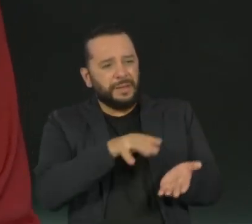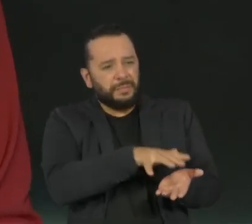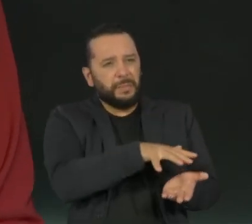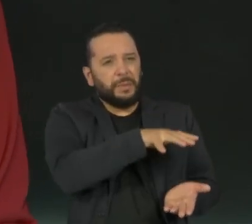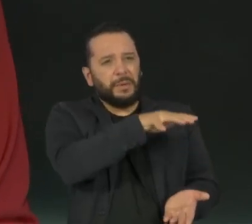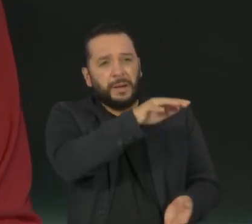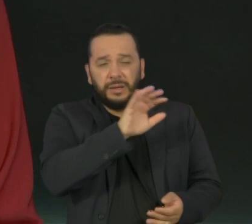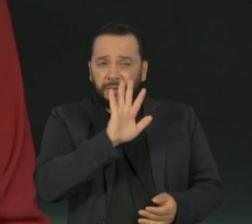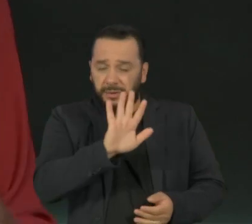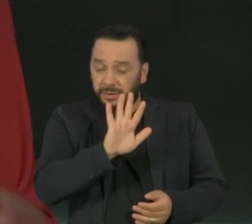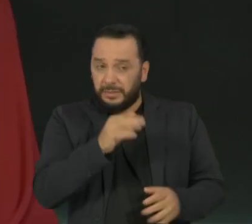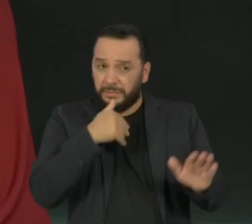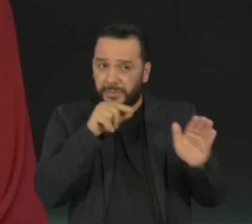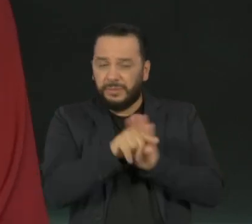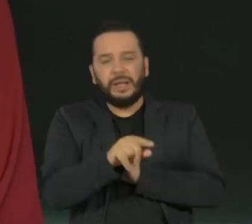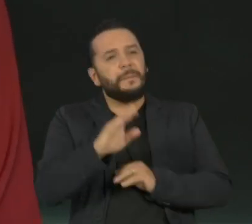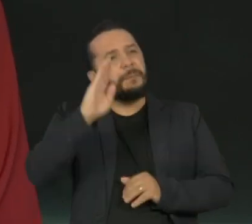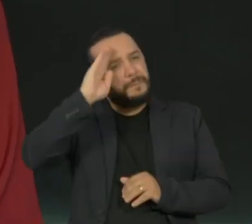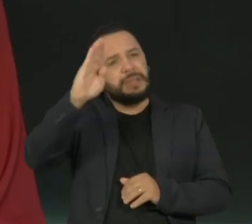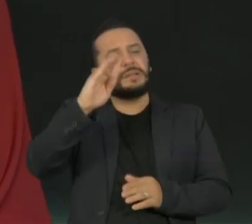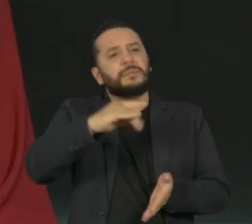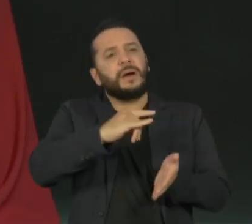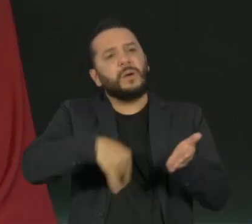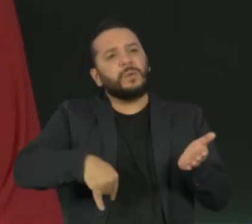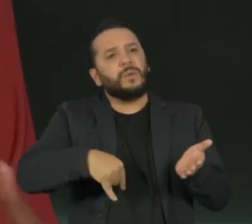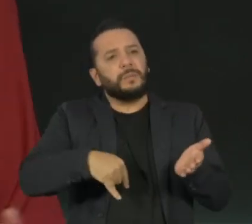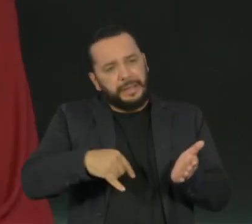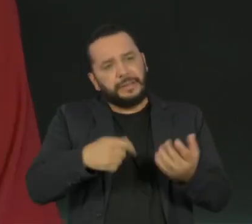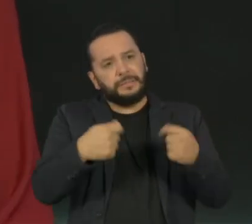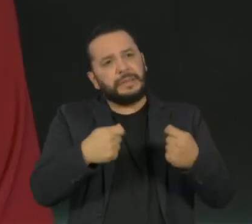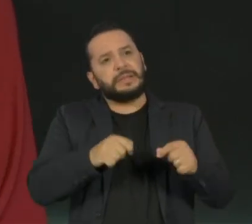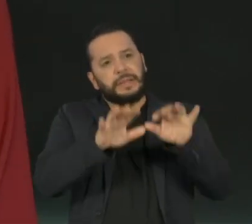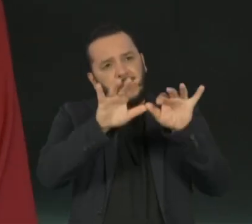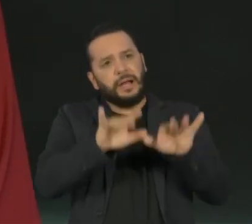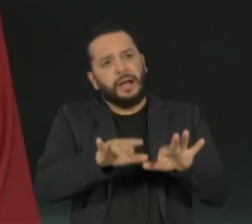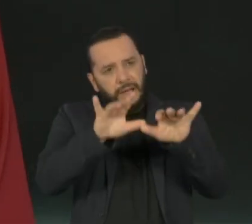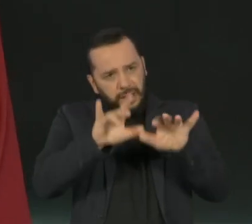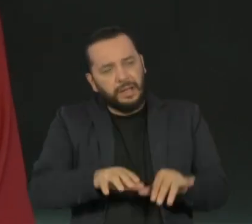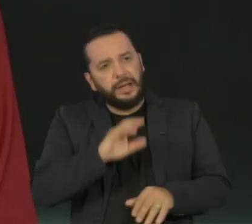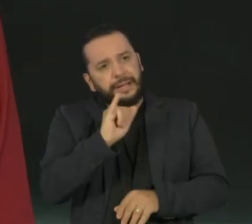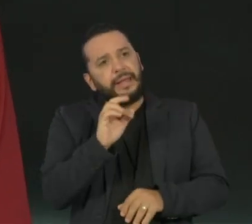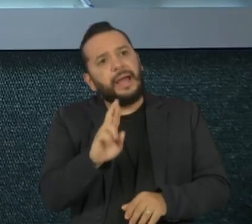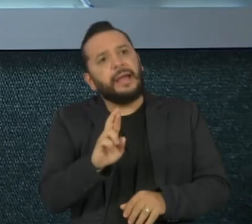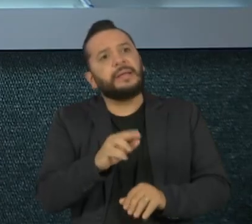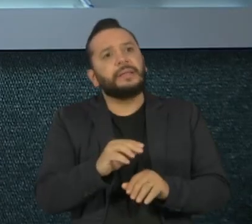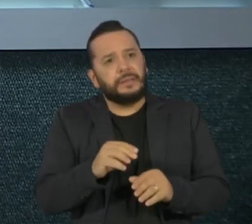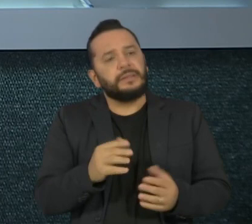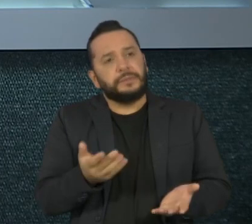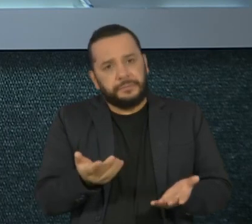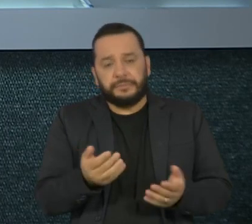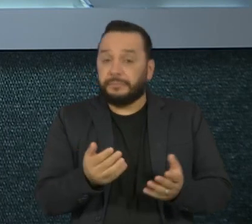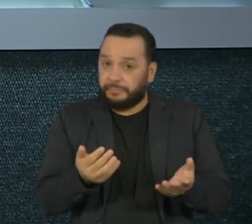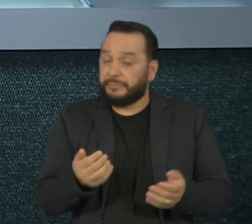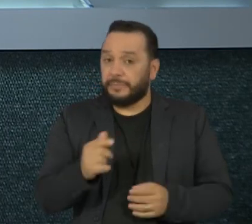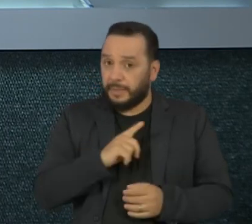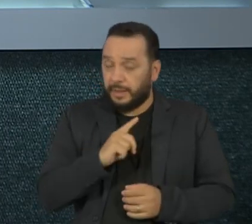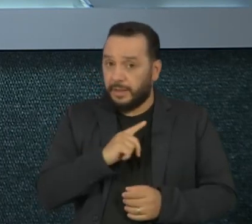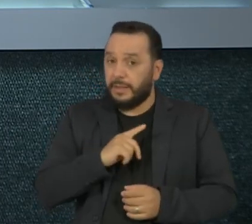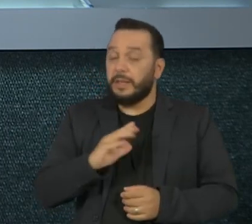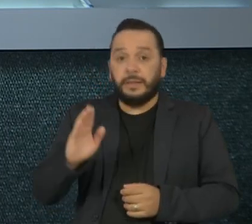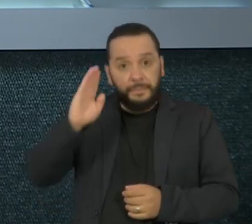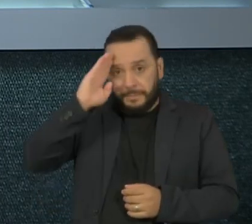esses documentos principais que precisamos ter em mãos para fazer a declaração? Olha, os documentos